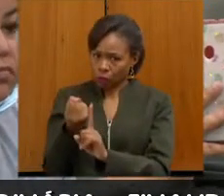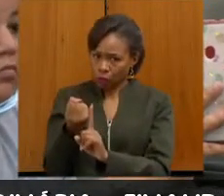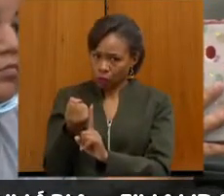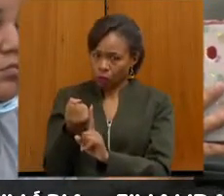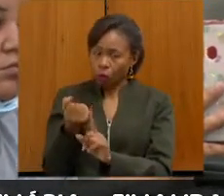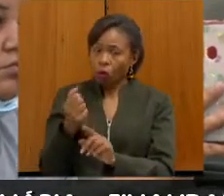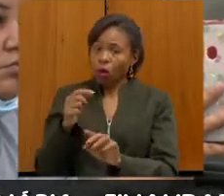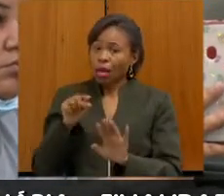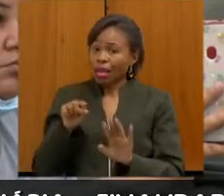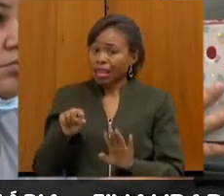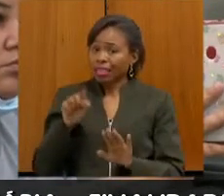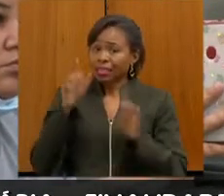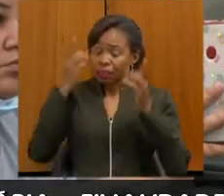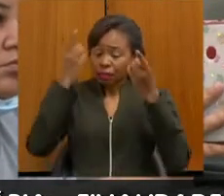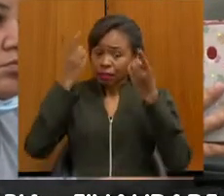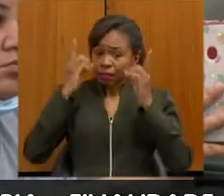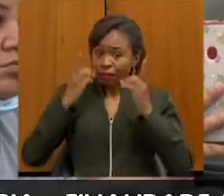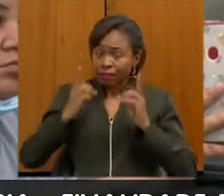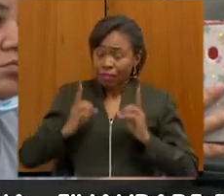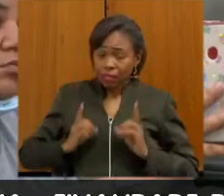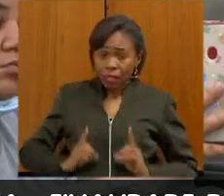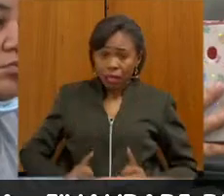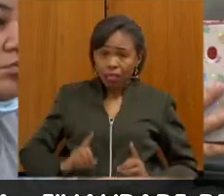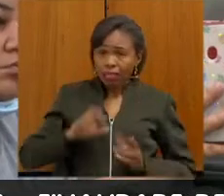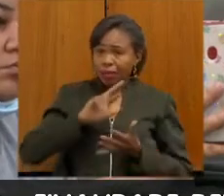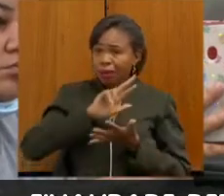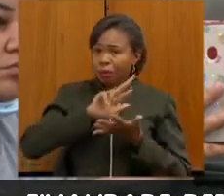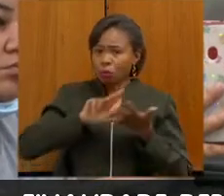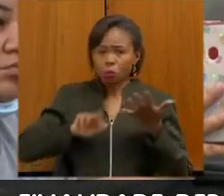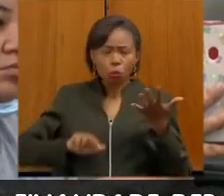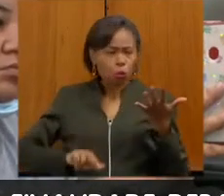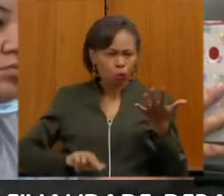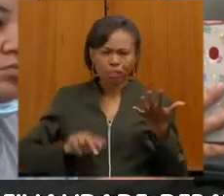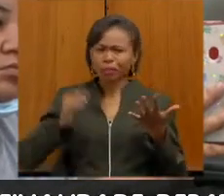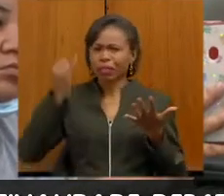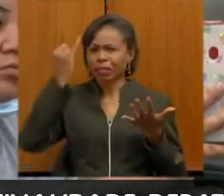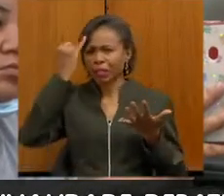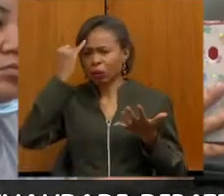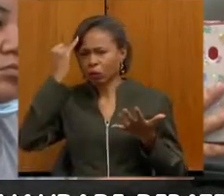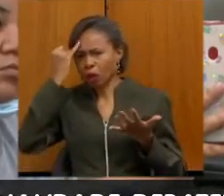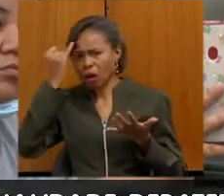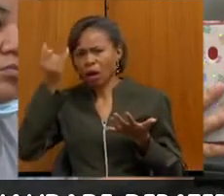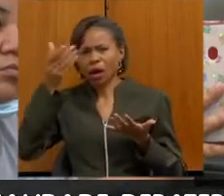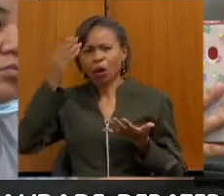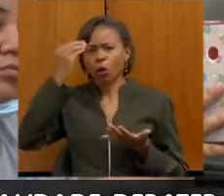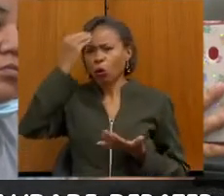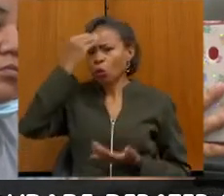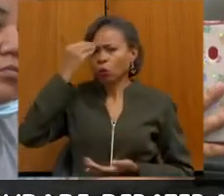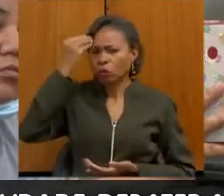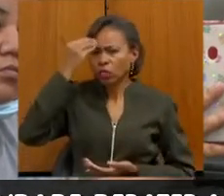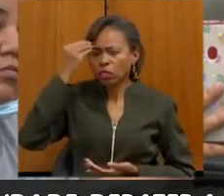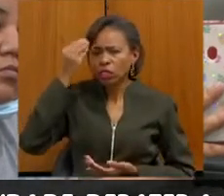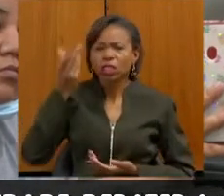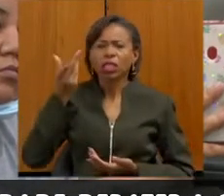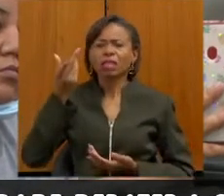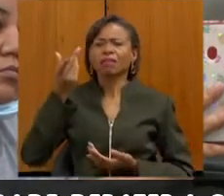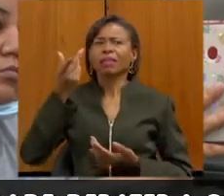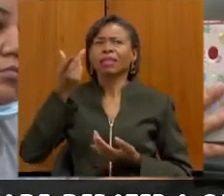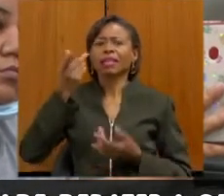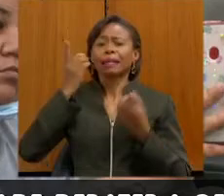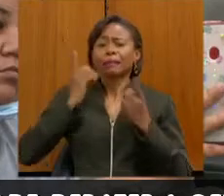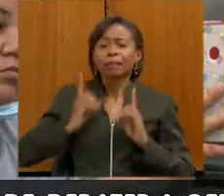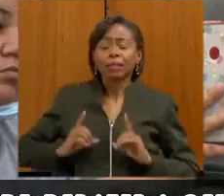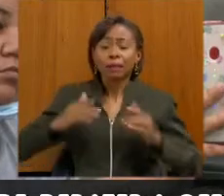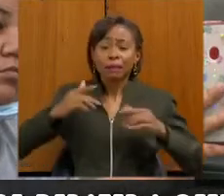deficientes com múltiplas deficiências intelectual, cognitiva e também física,